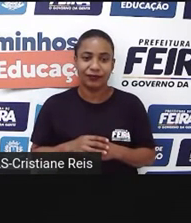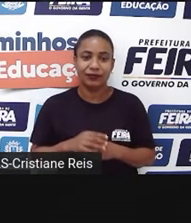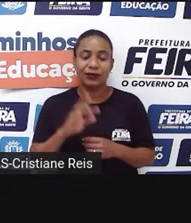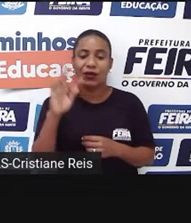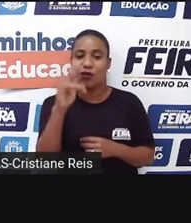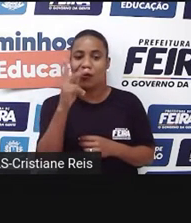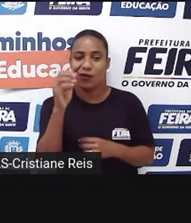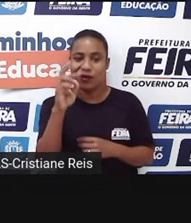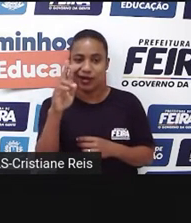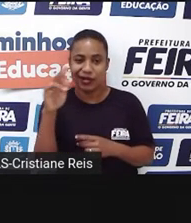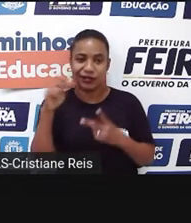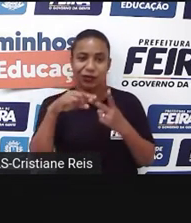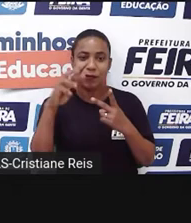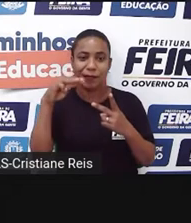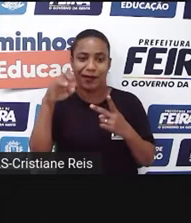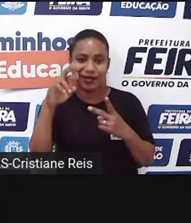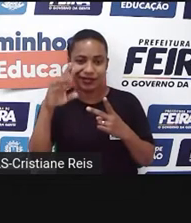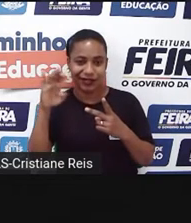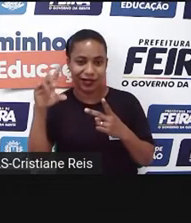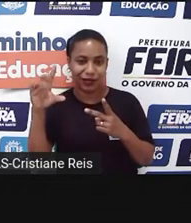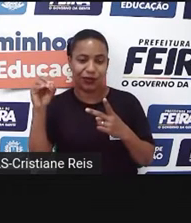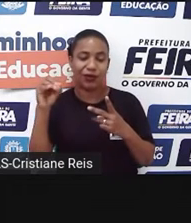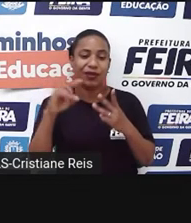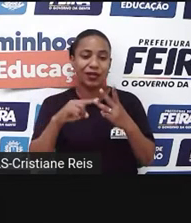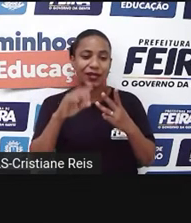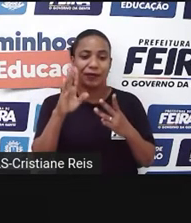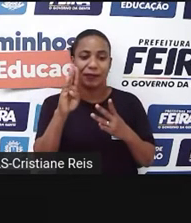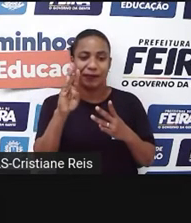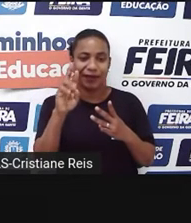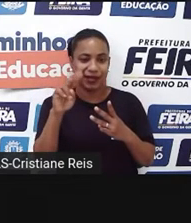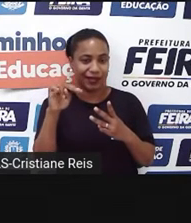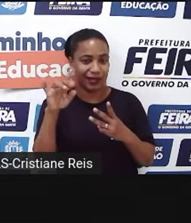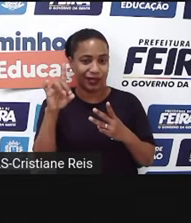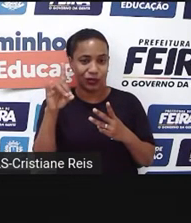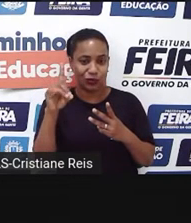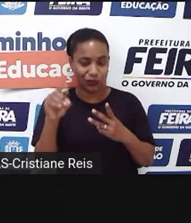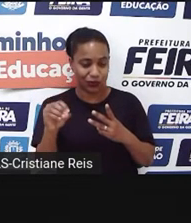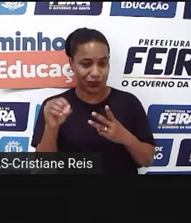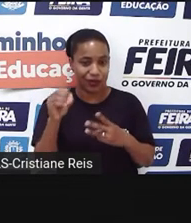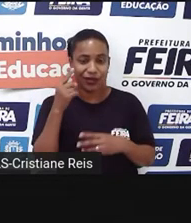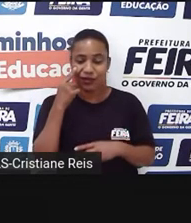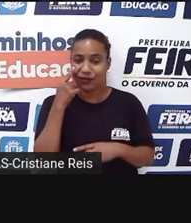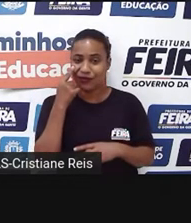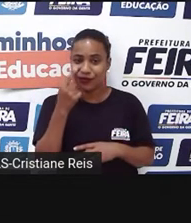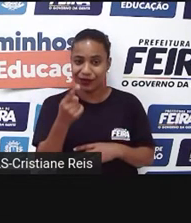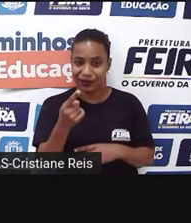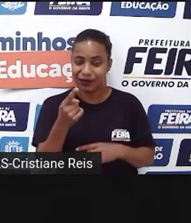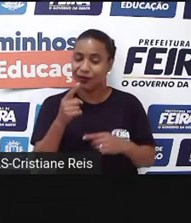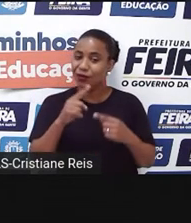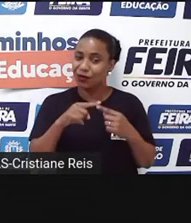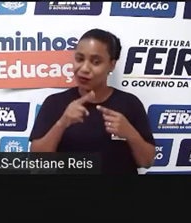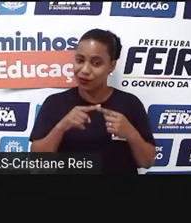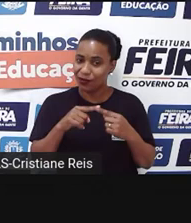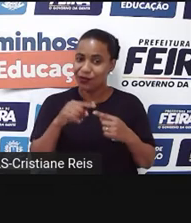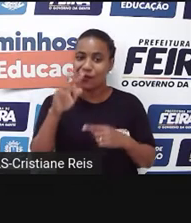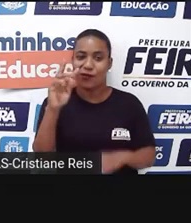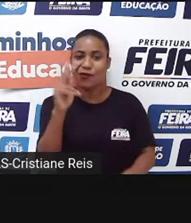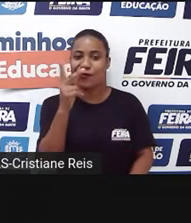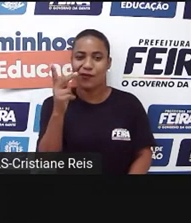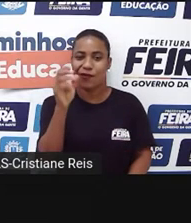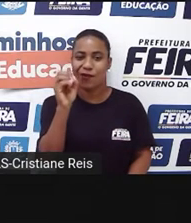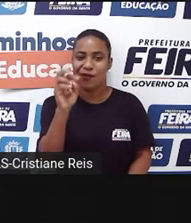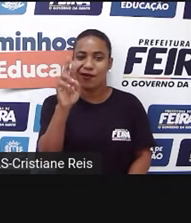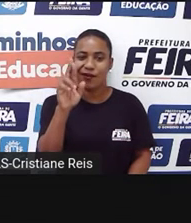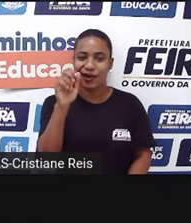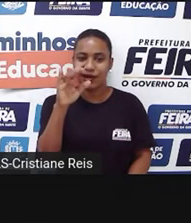Horácio, Marcelo e Bernardo. Ok? Então, Horatio, o Horácio, que é o amigo de